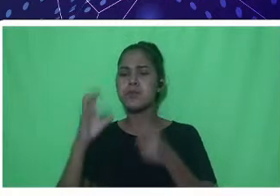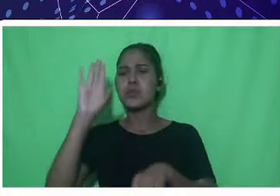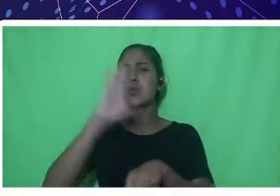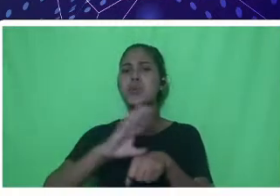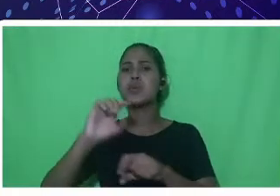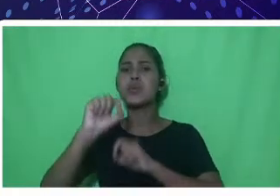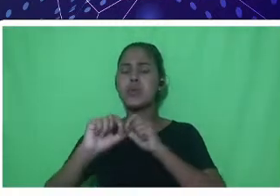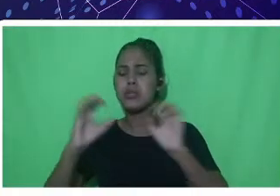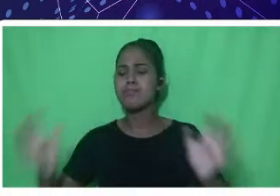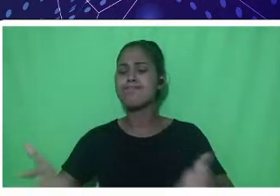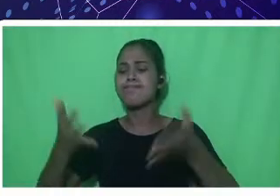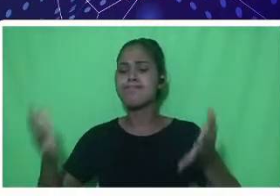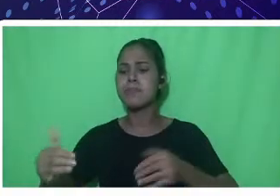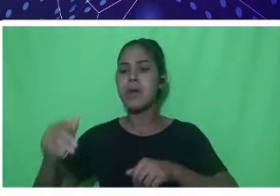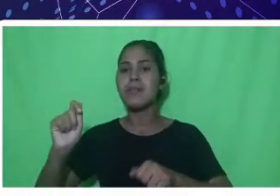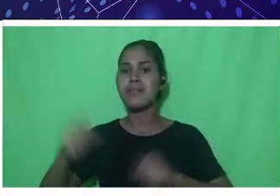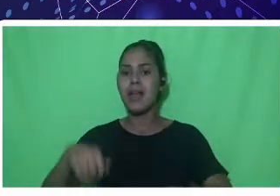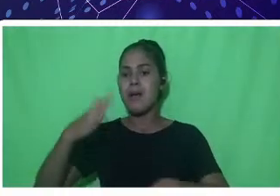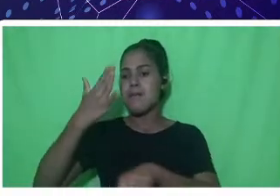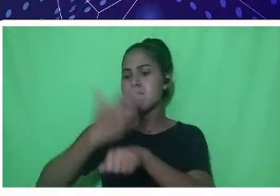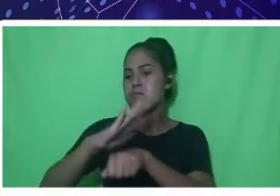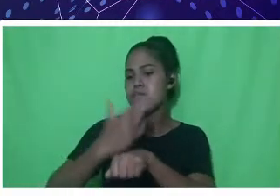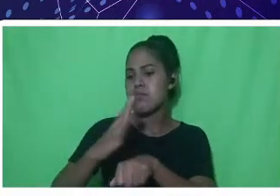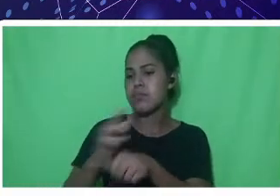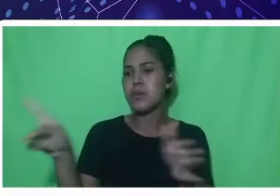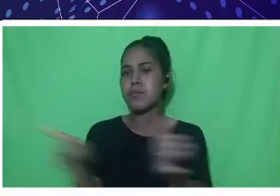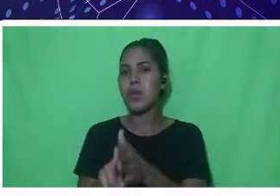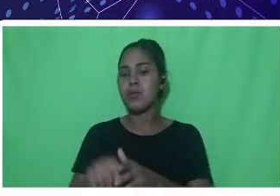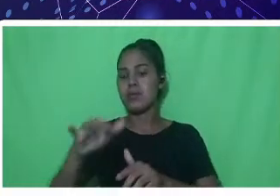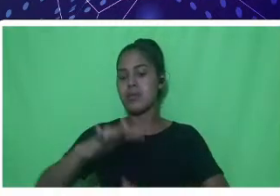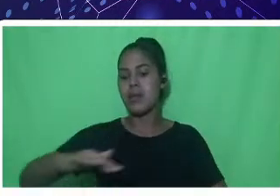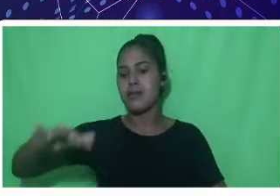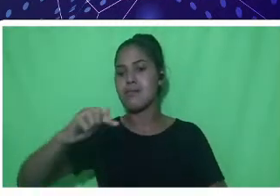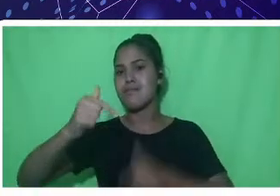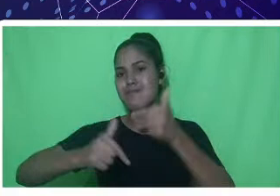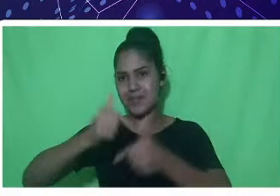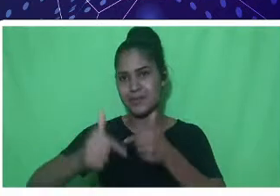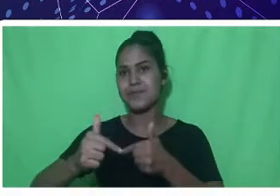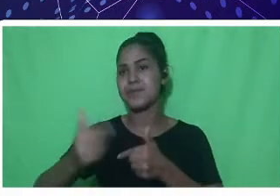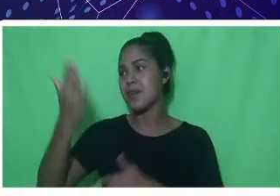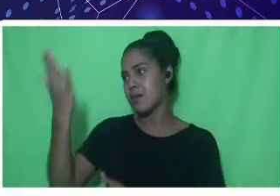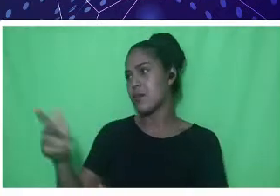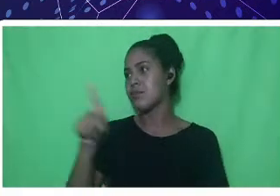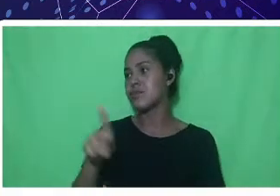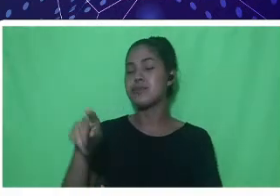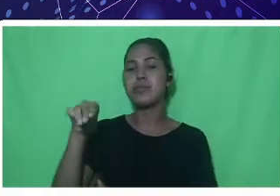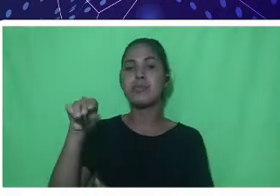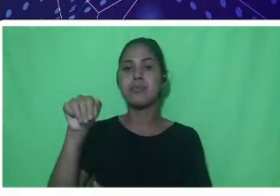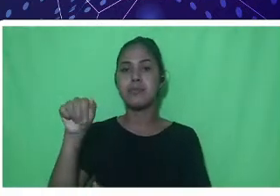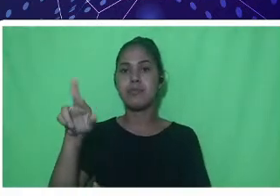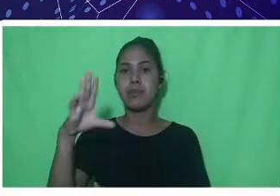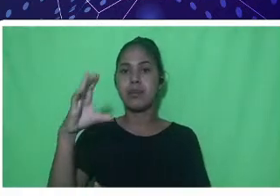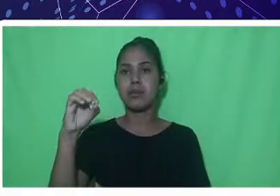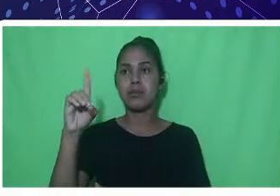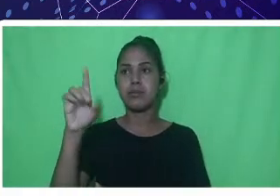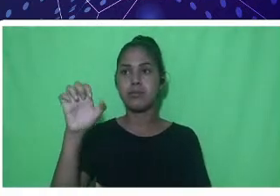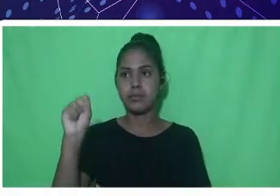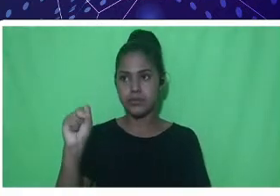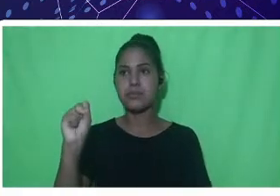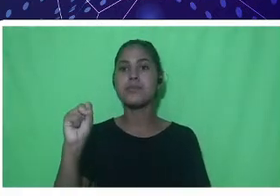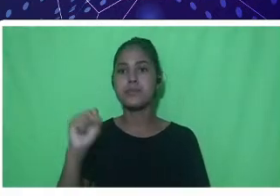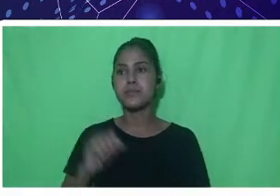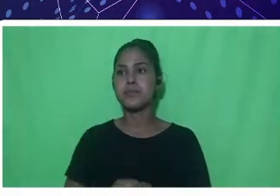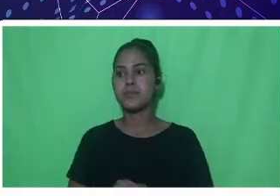para o mercado, como o professor Marcondes disse anteriormente, o estado é um